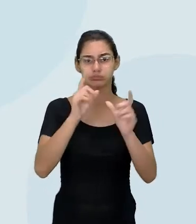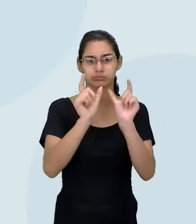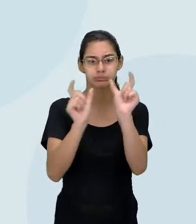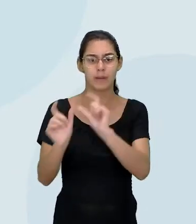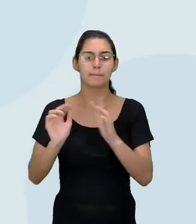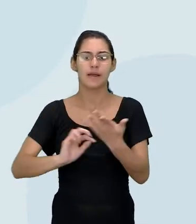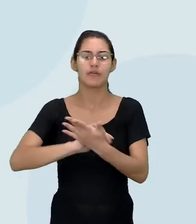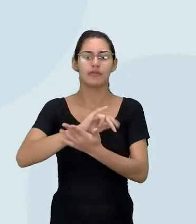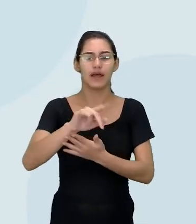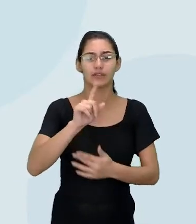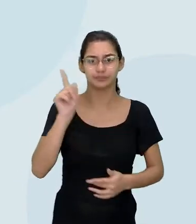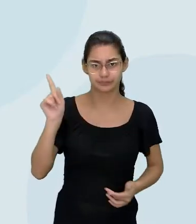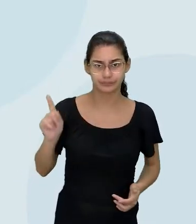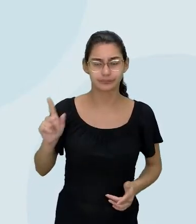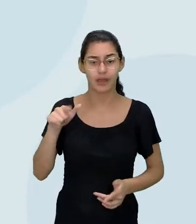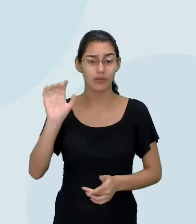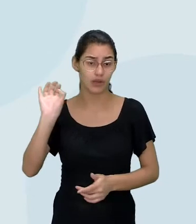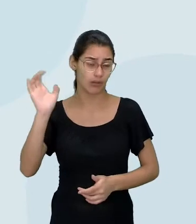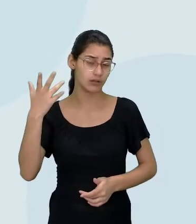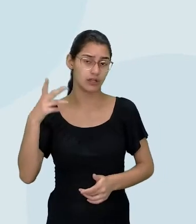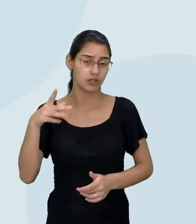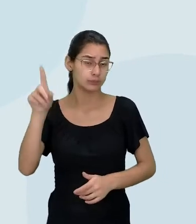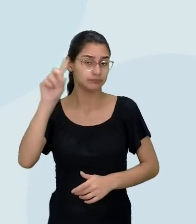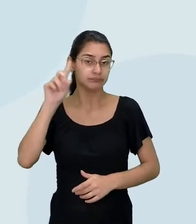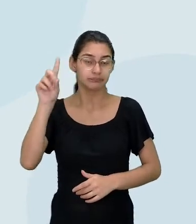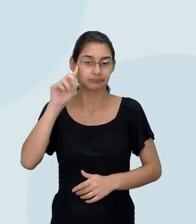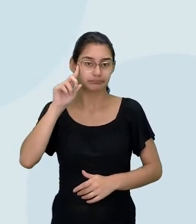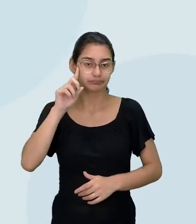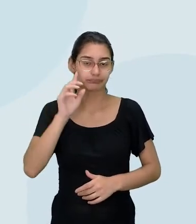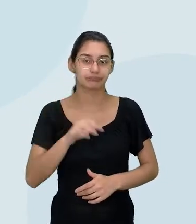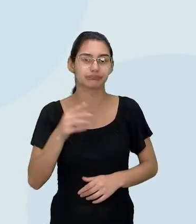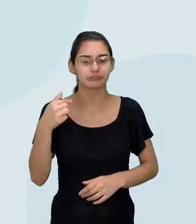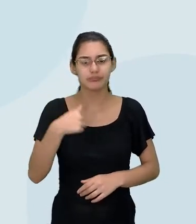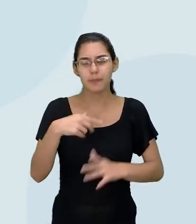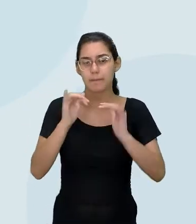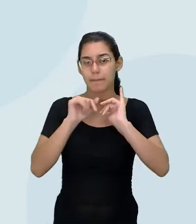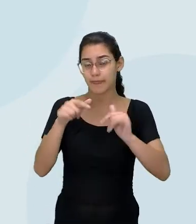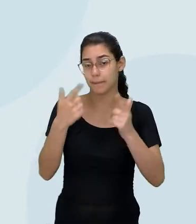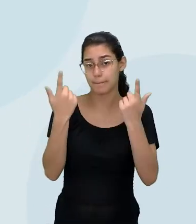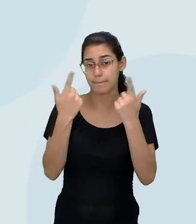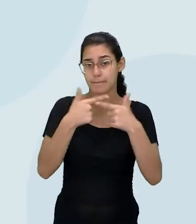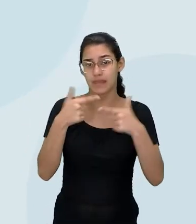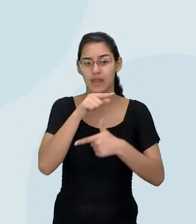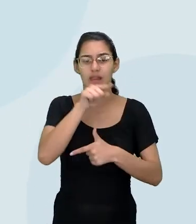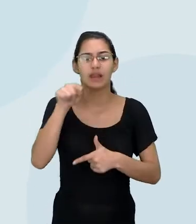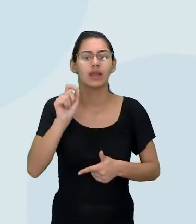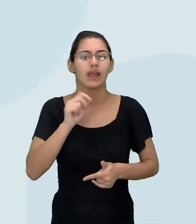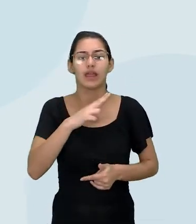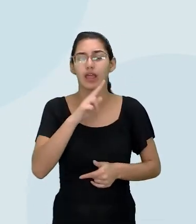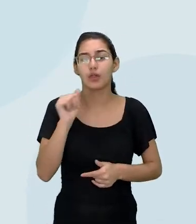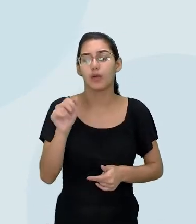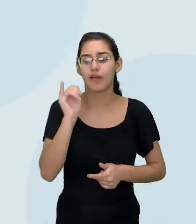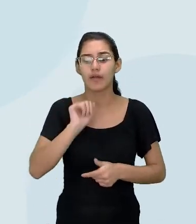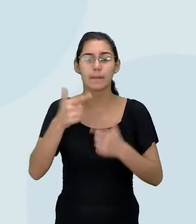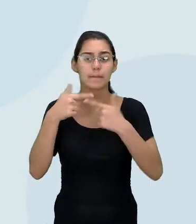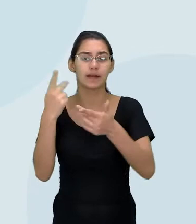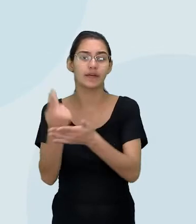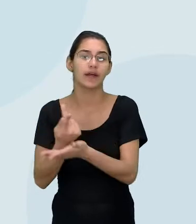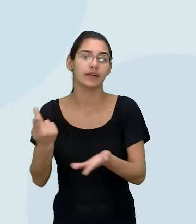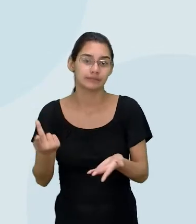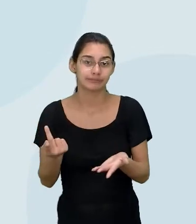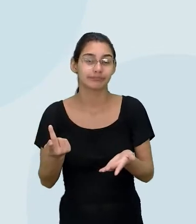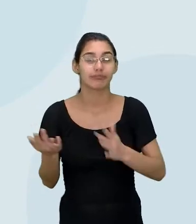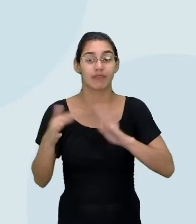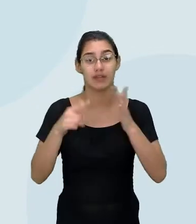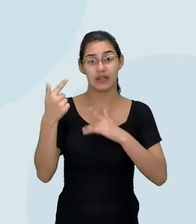Só que várias delas são coisas que acontecem no próprio dia a dia. Mano, às vezes eu conto uma piada, quem nunca contou uma piada que deu errado, né?